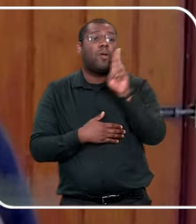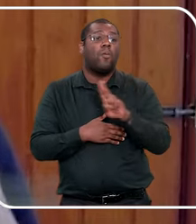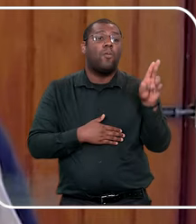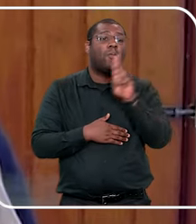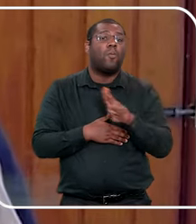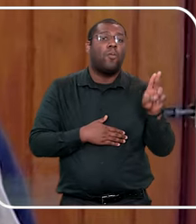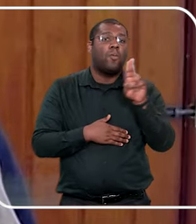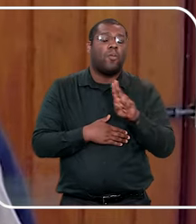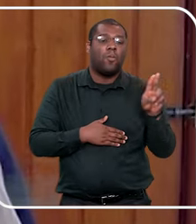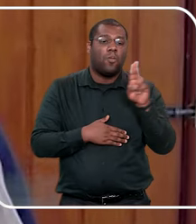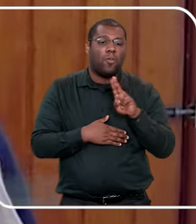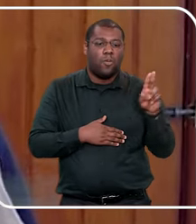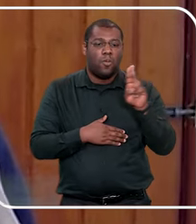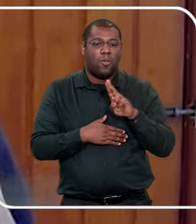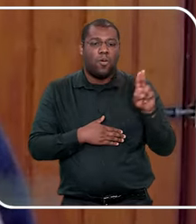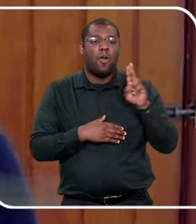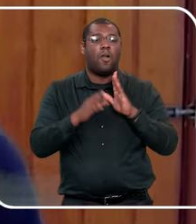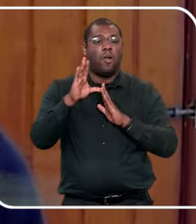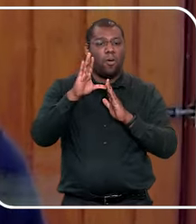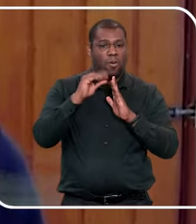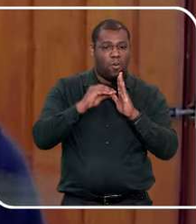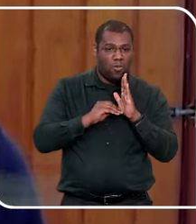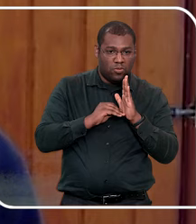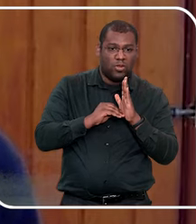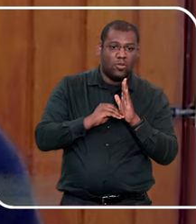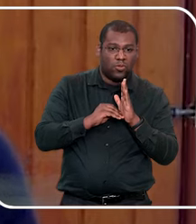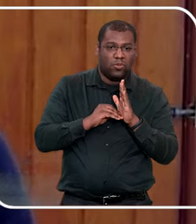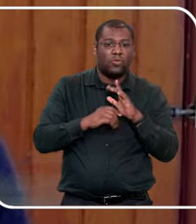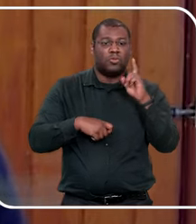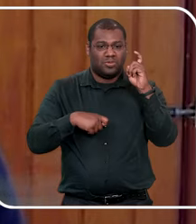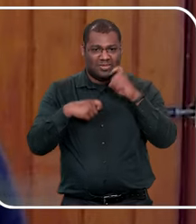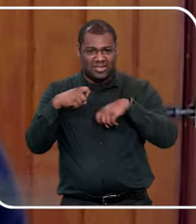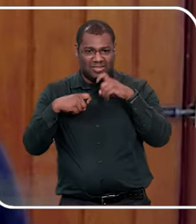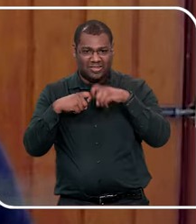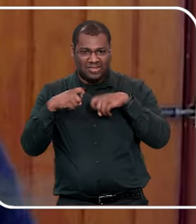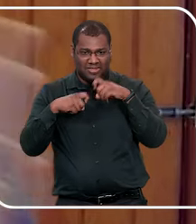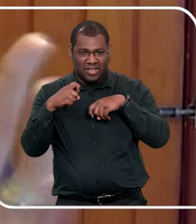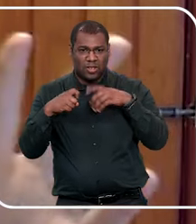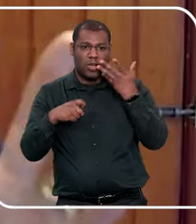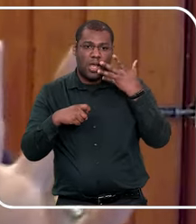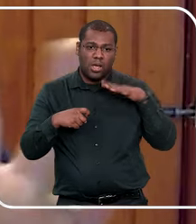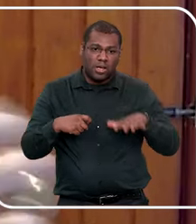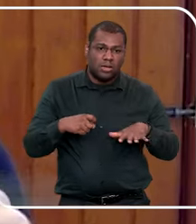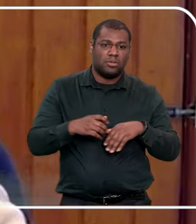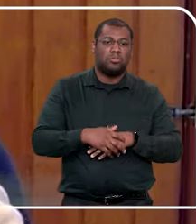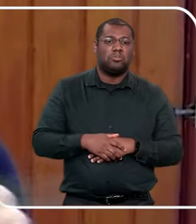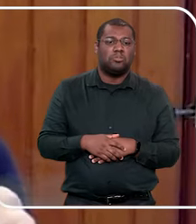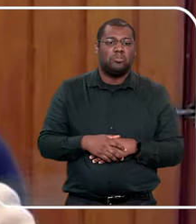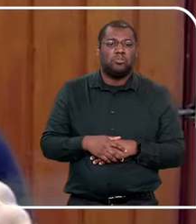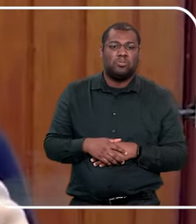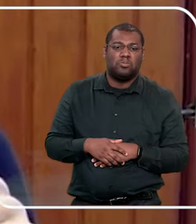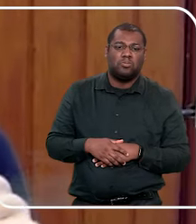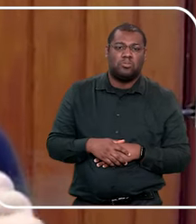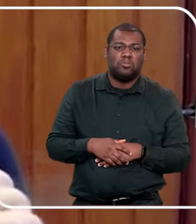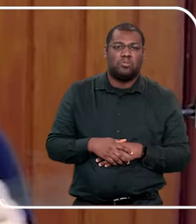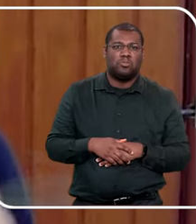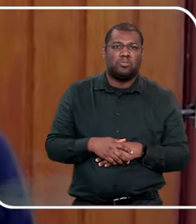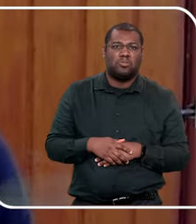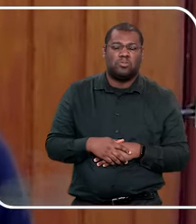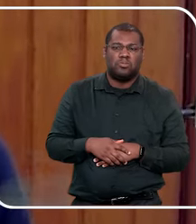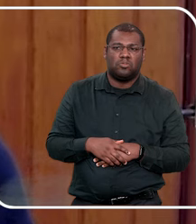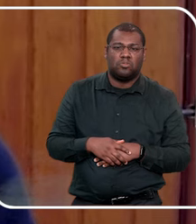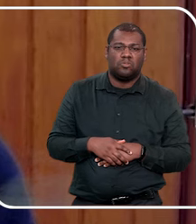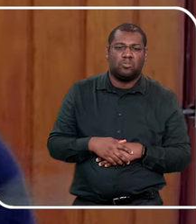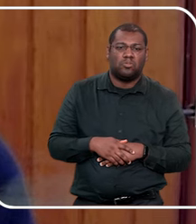de criança na internet, de sexo com criança na internet, não nem de, não